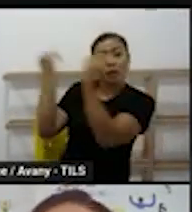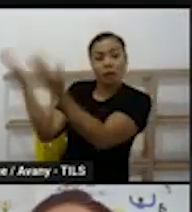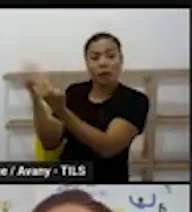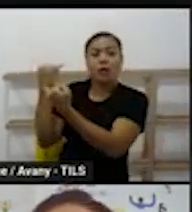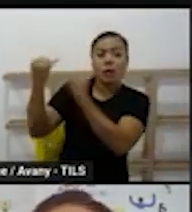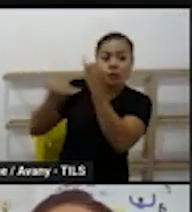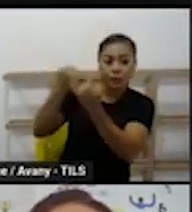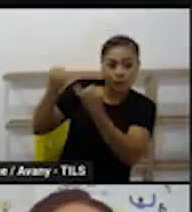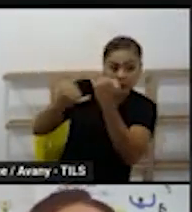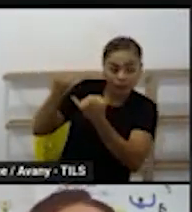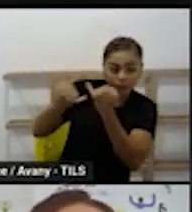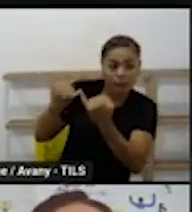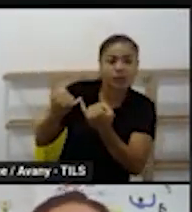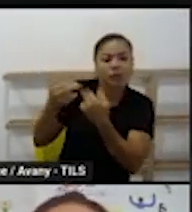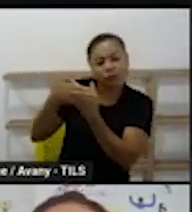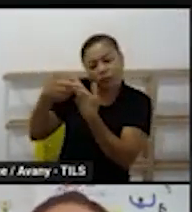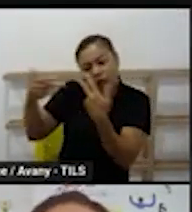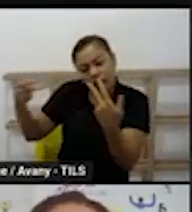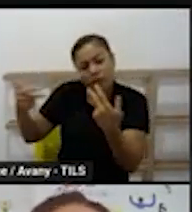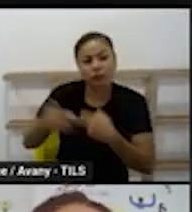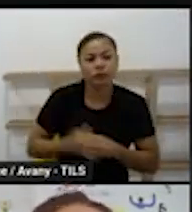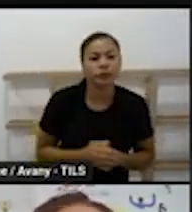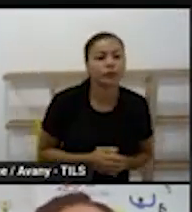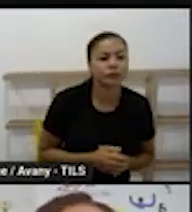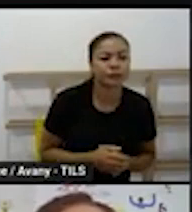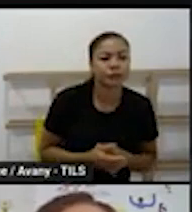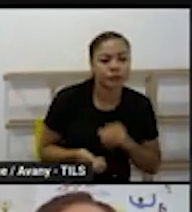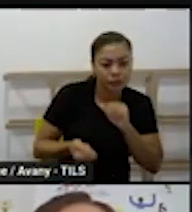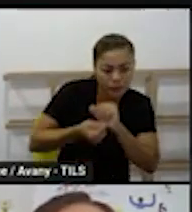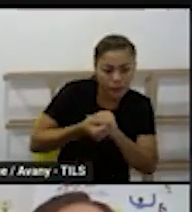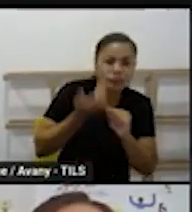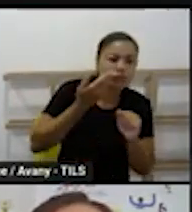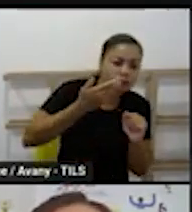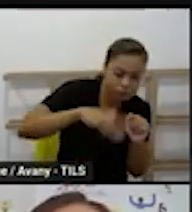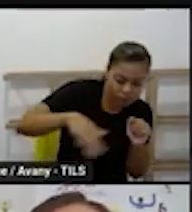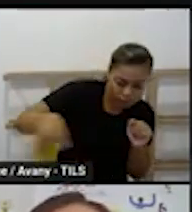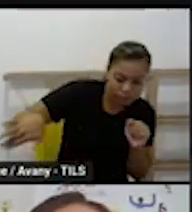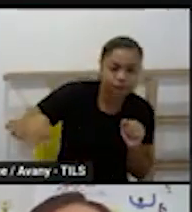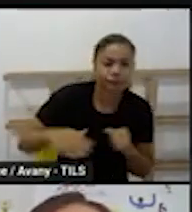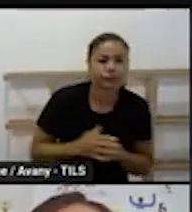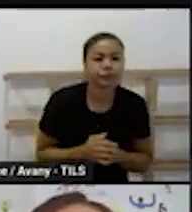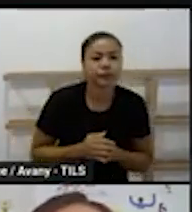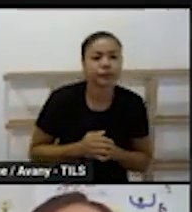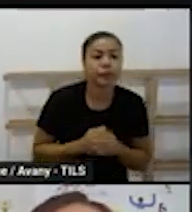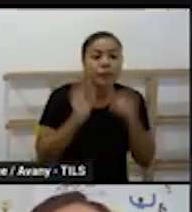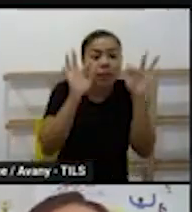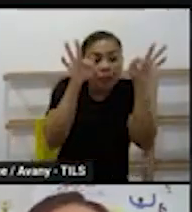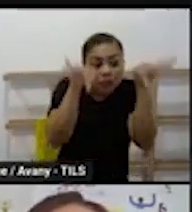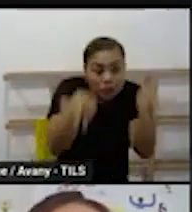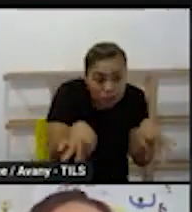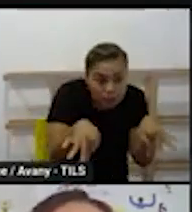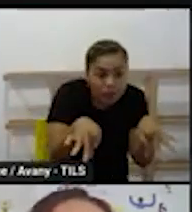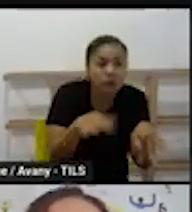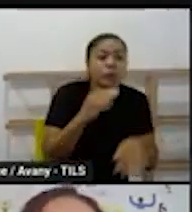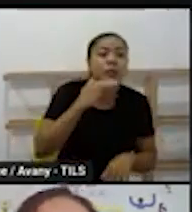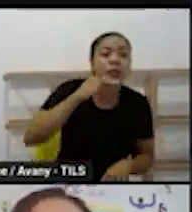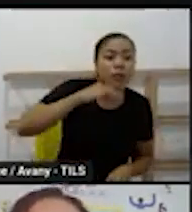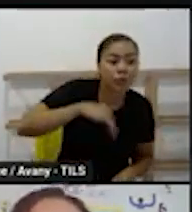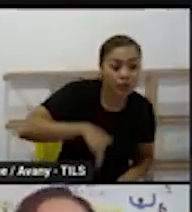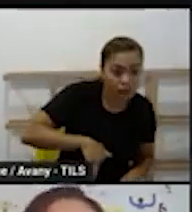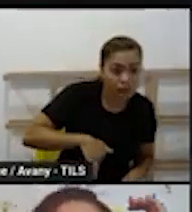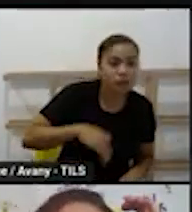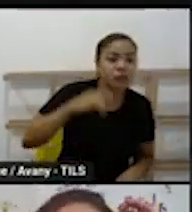grupo 2 que a gente faça circuito com as crianças e aí lá no final da tarde nós temos lá a higiene